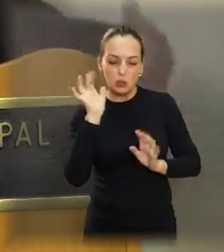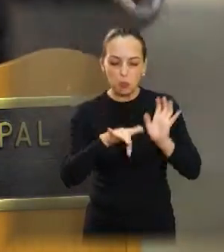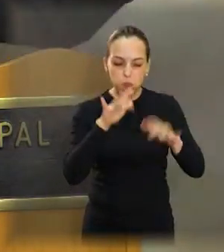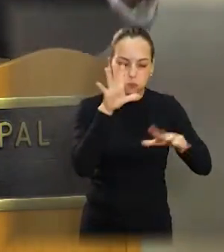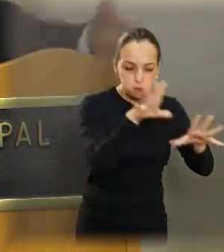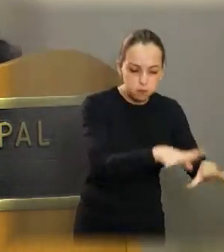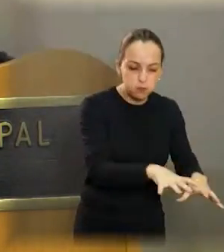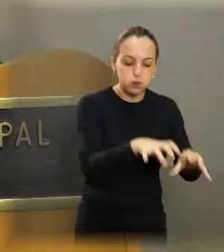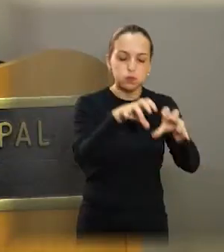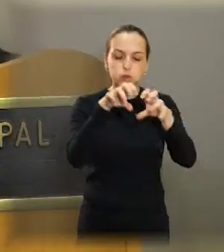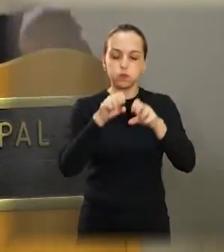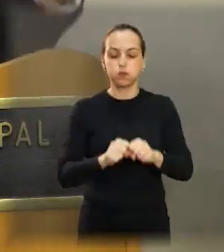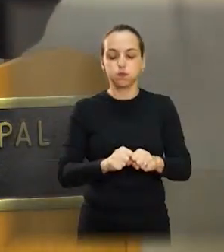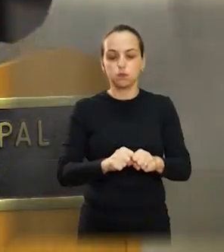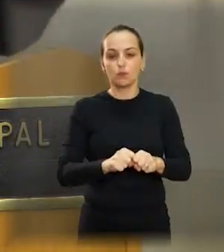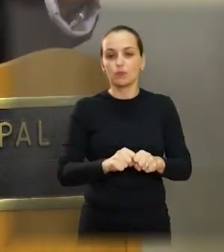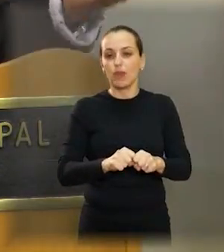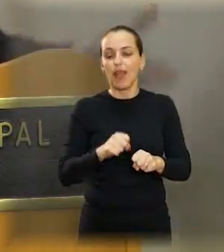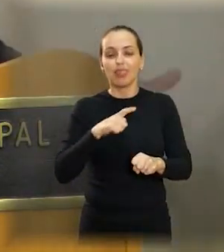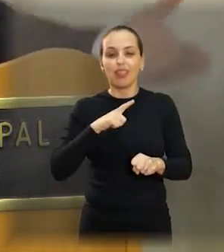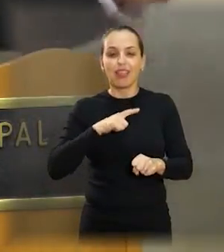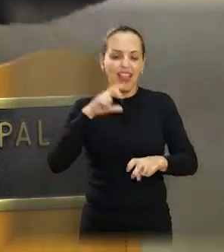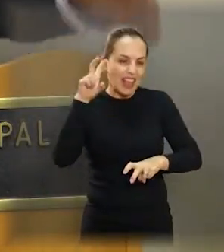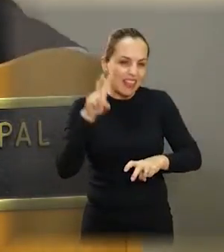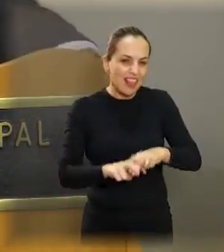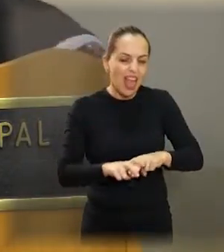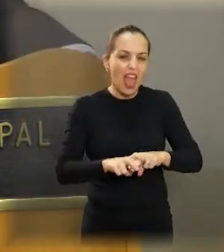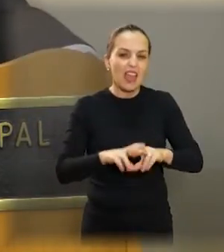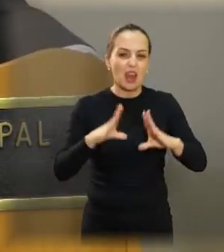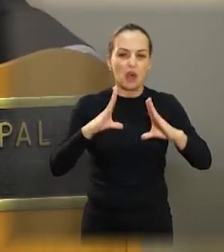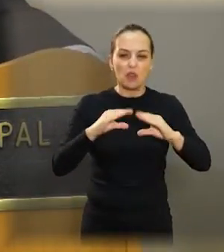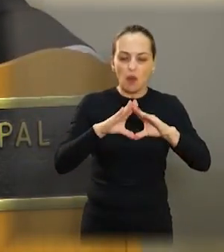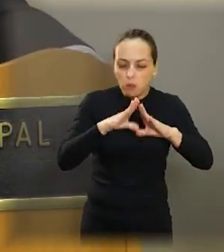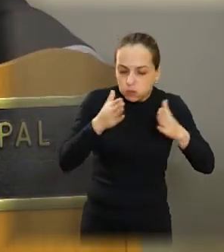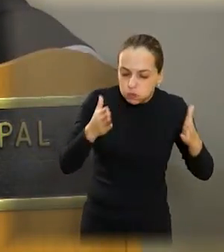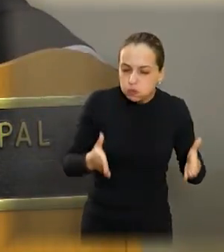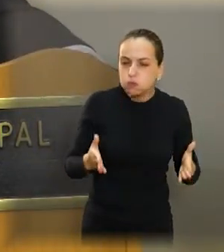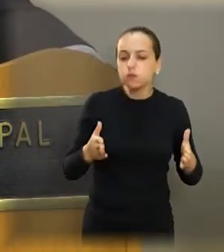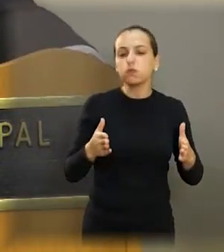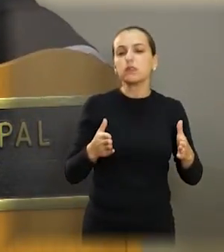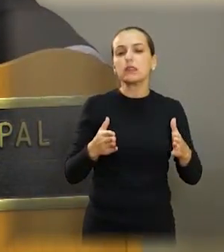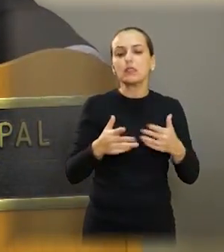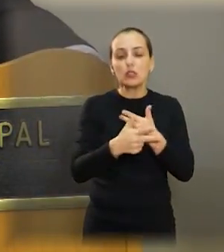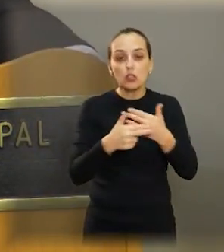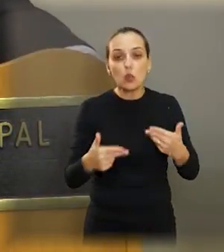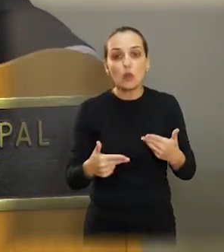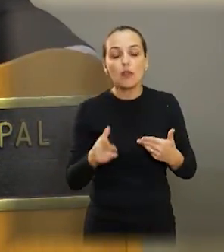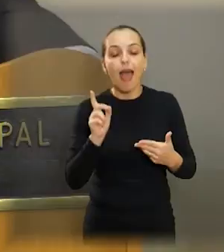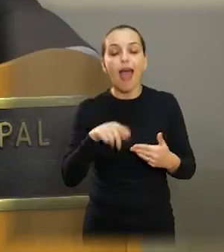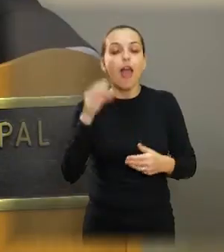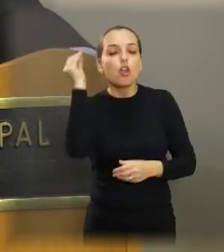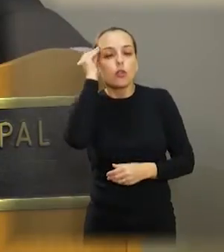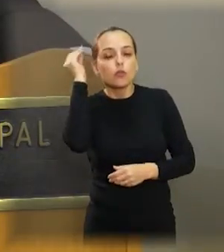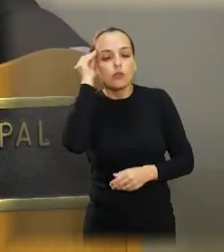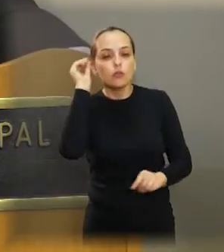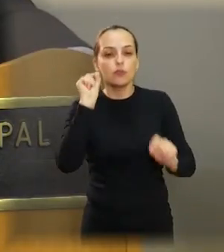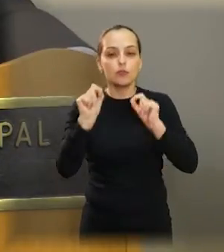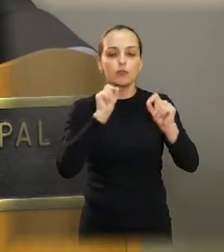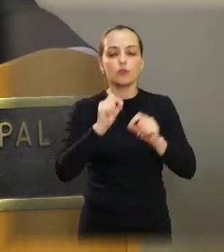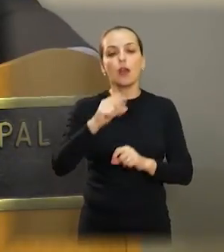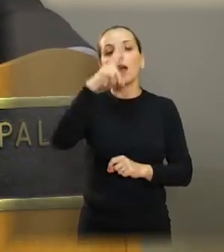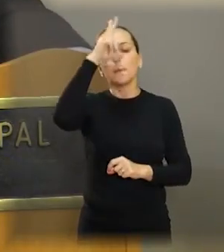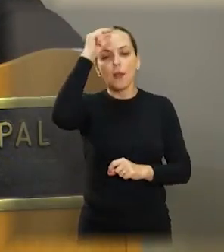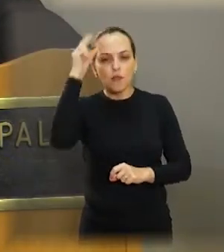sofá, é cadeira, não se arruma tanto lixo para amontoar. Mas é culpa de quem? Do prefeito?